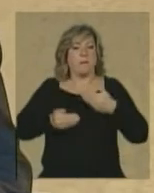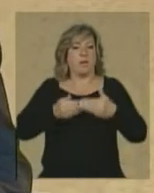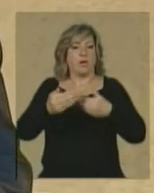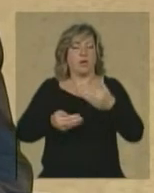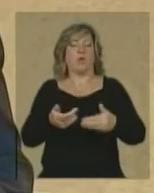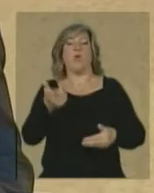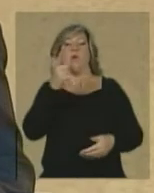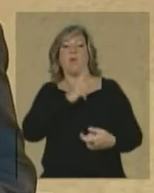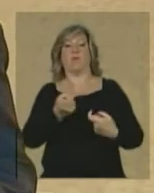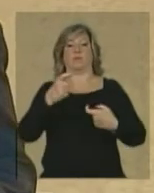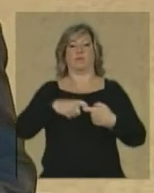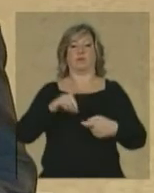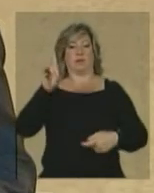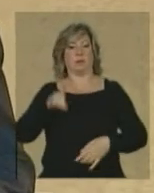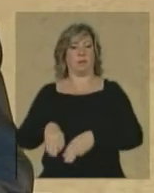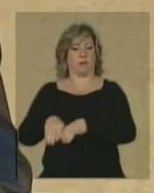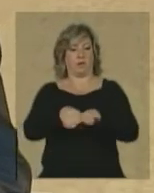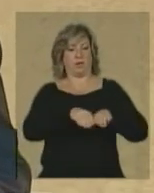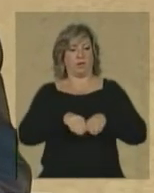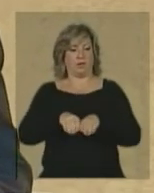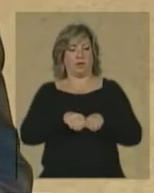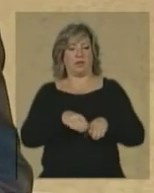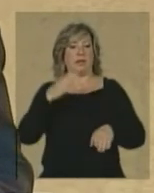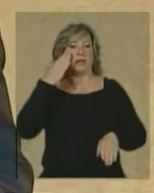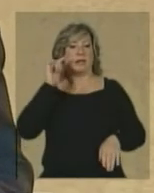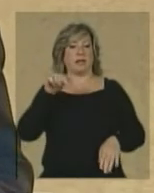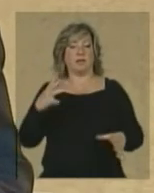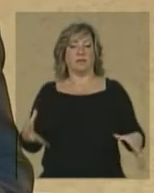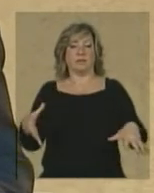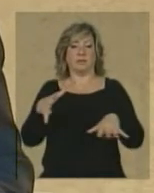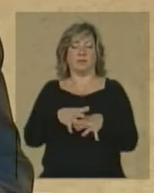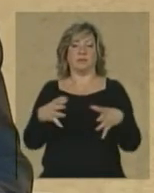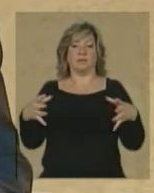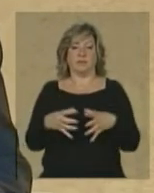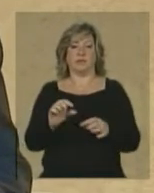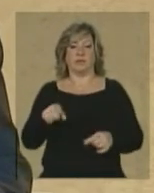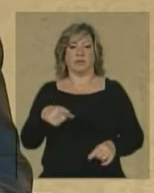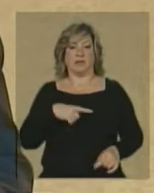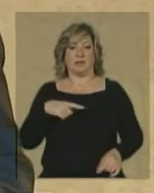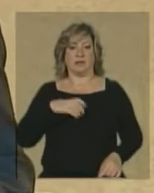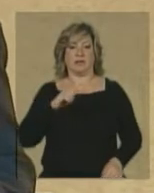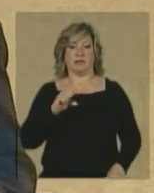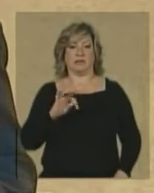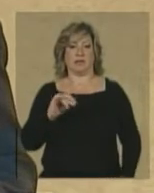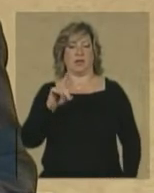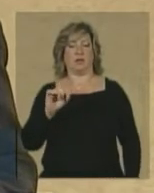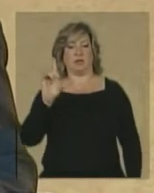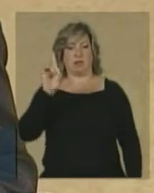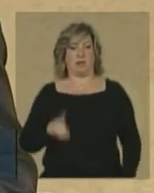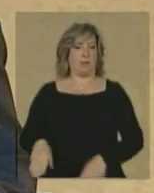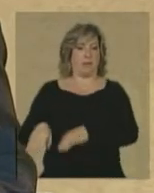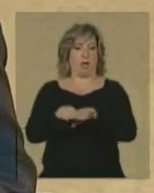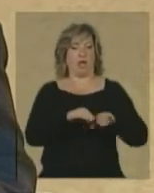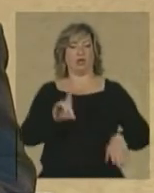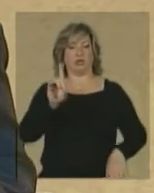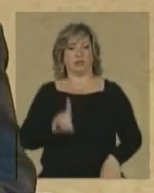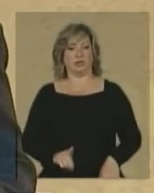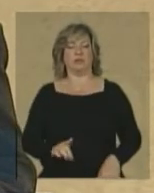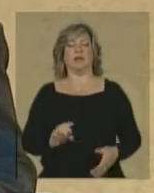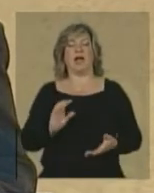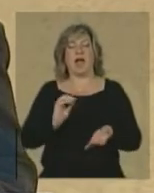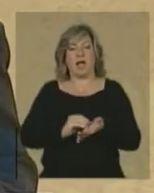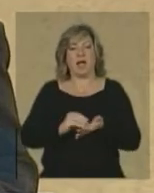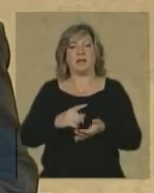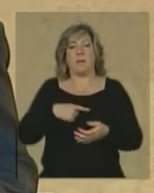democracia, visando à implementação do Estado Democrático de Direito, ainda que de forma tímida